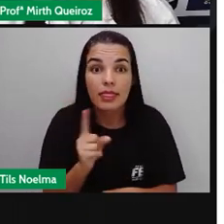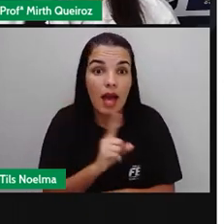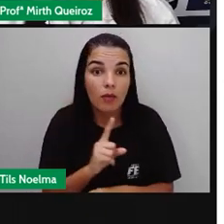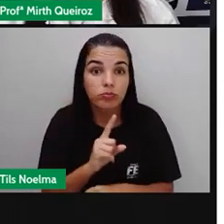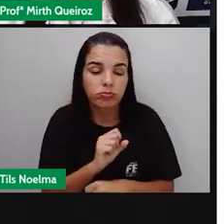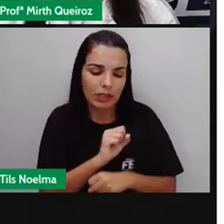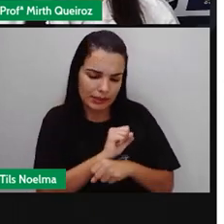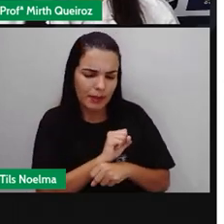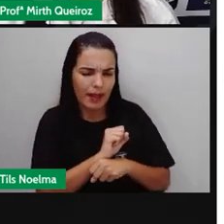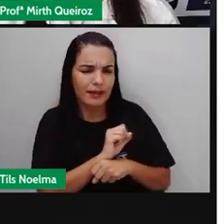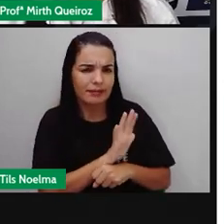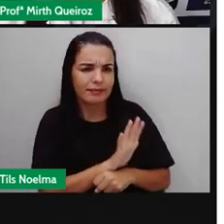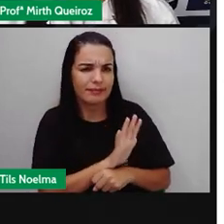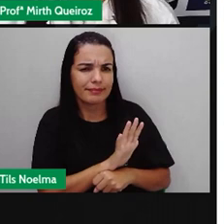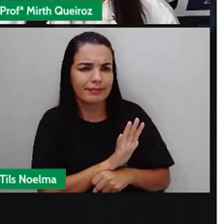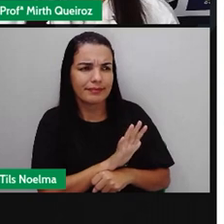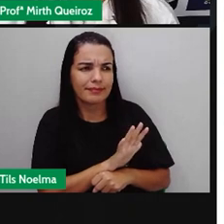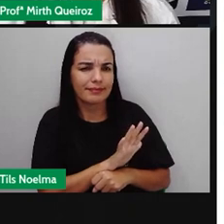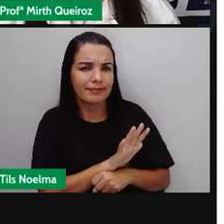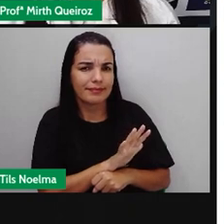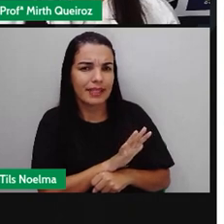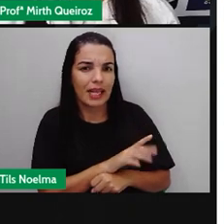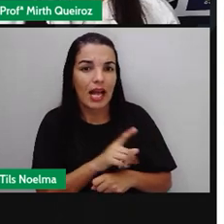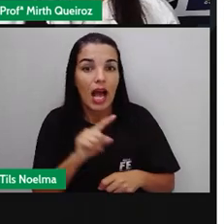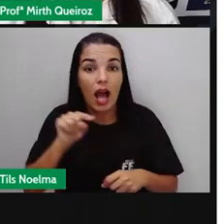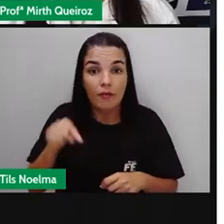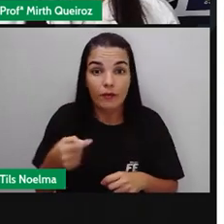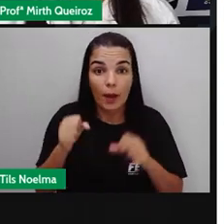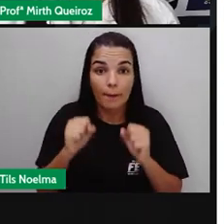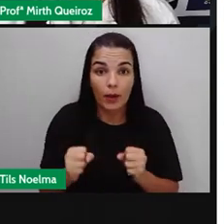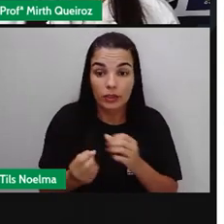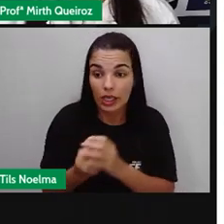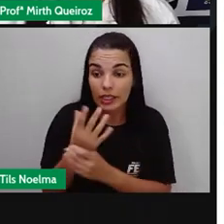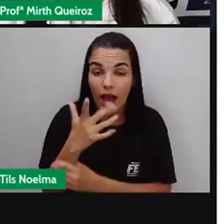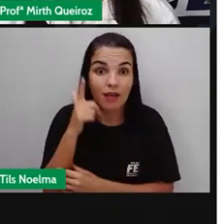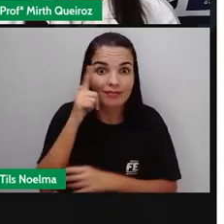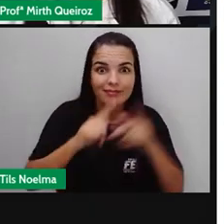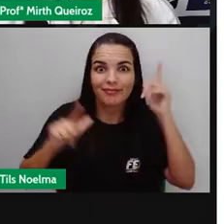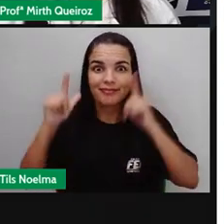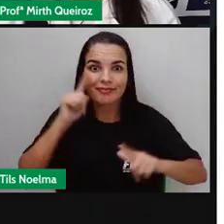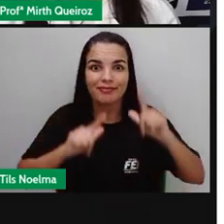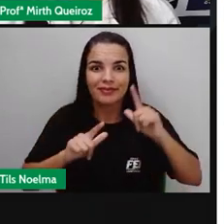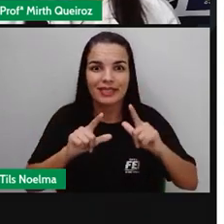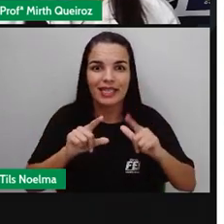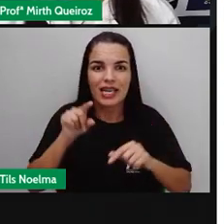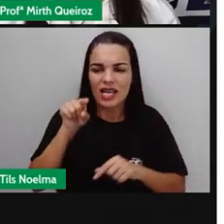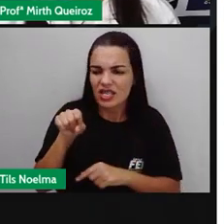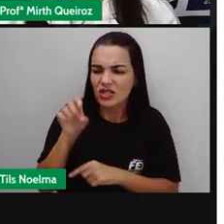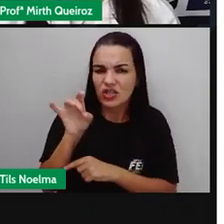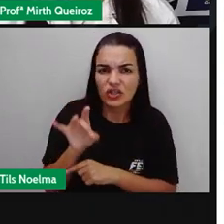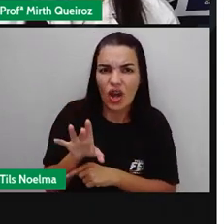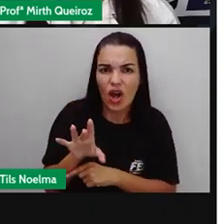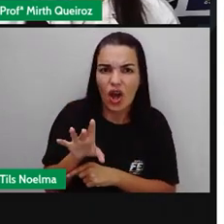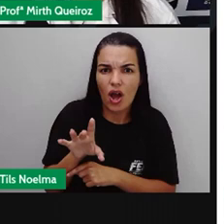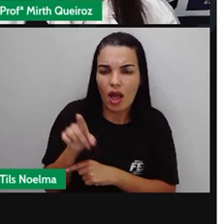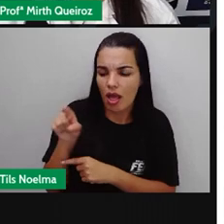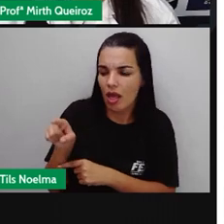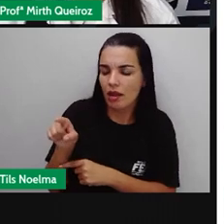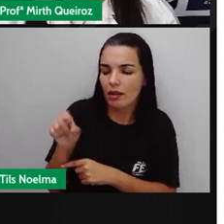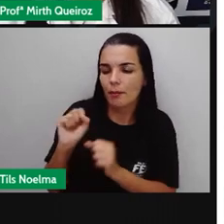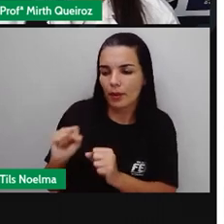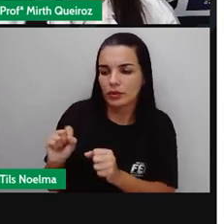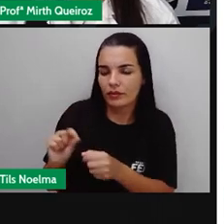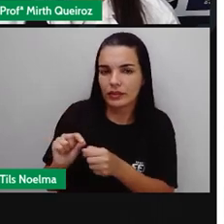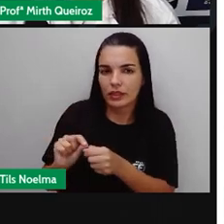espere. Não espere. A vírgula pode criar heróis. Isso só ele